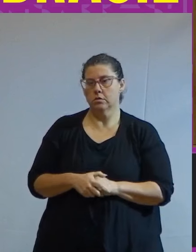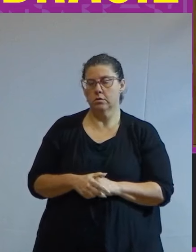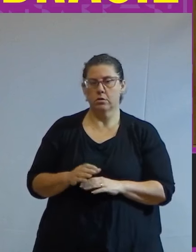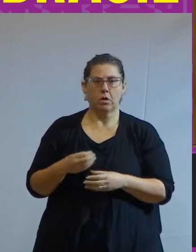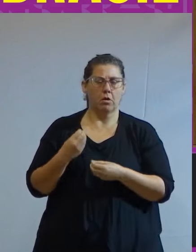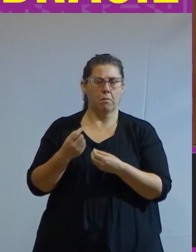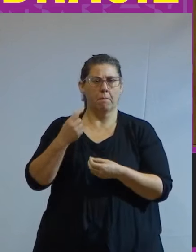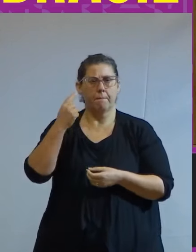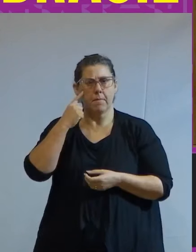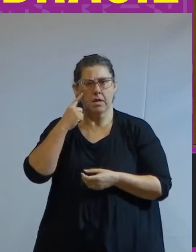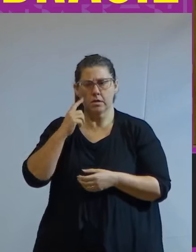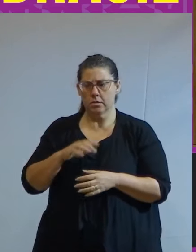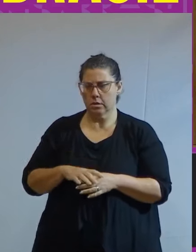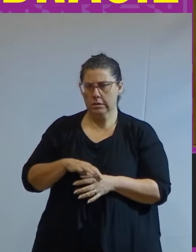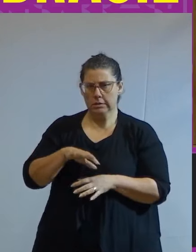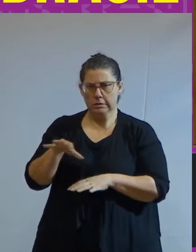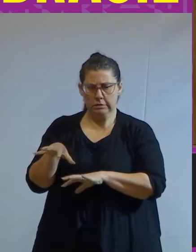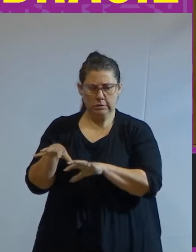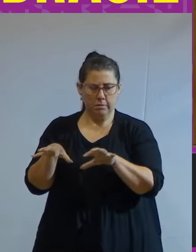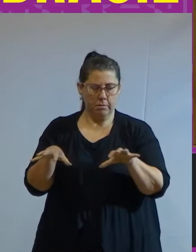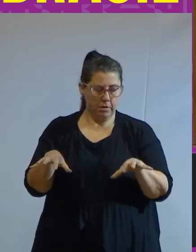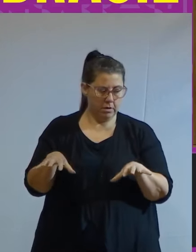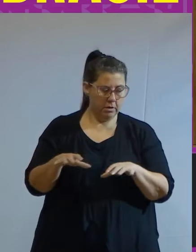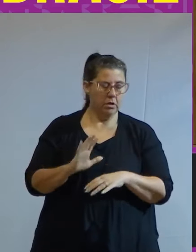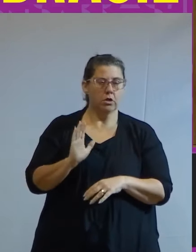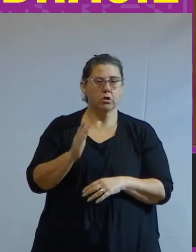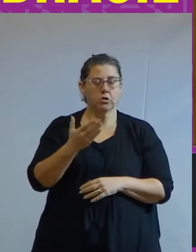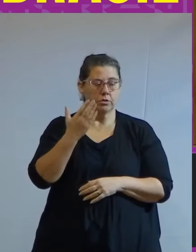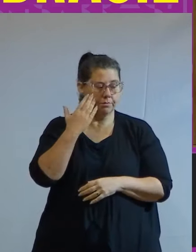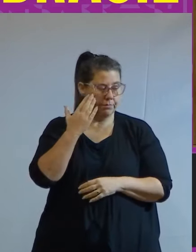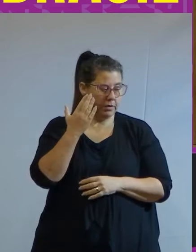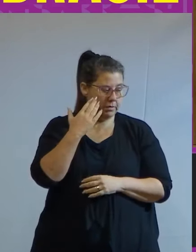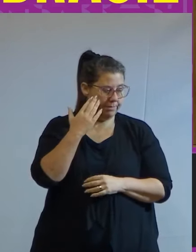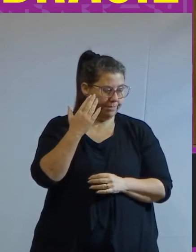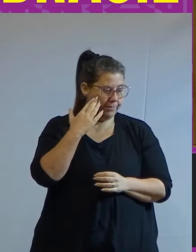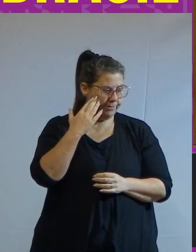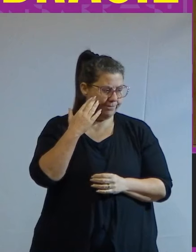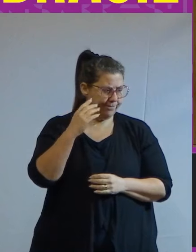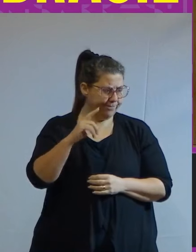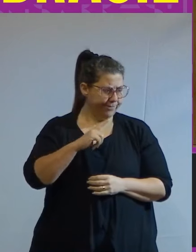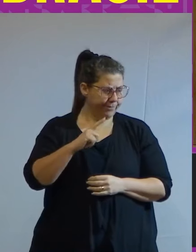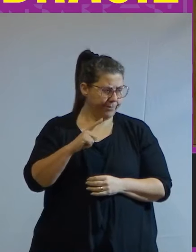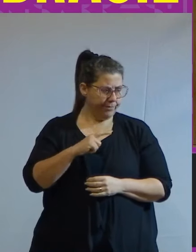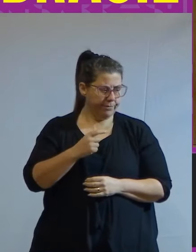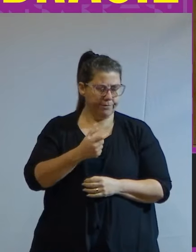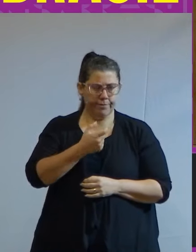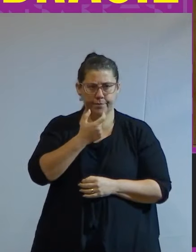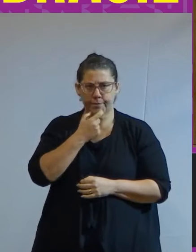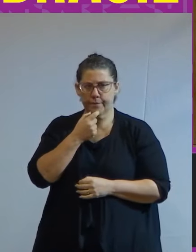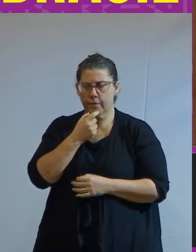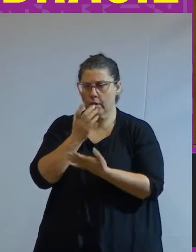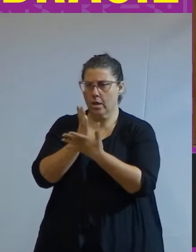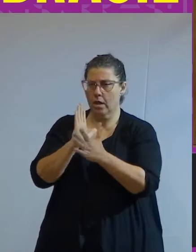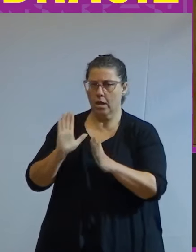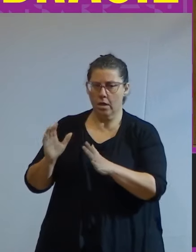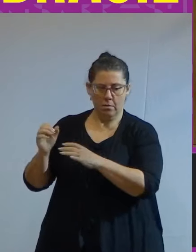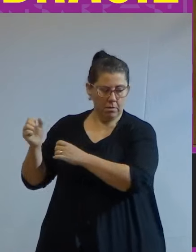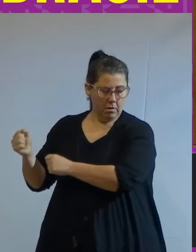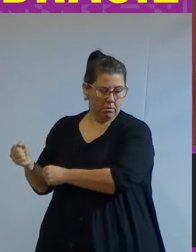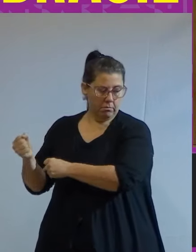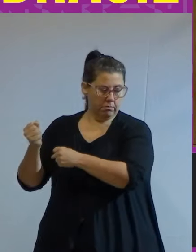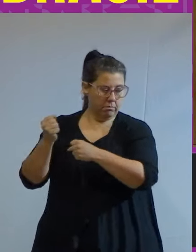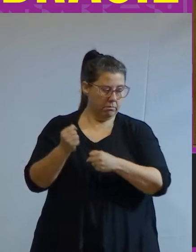pensasse em se separar do Rio diz ele já sabia que ia sofrer pressão da Inglaterra para acabar com o tráfico.